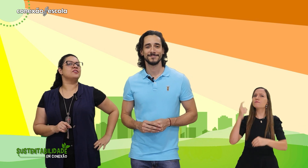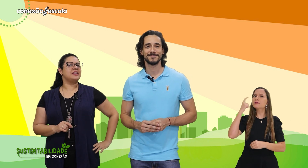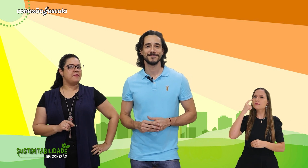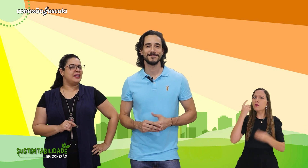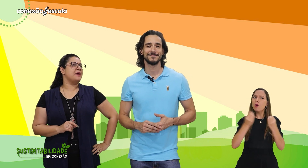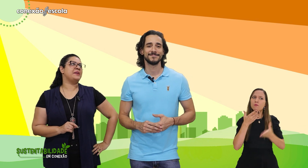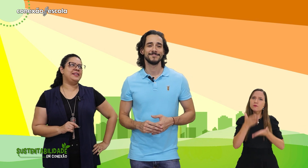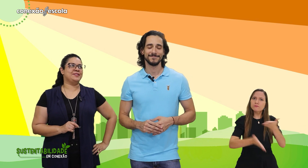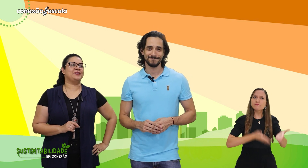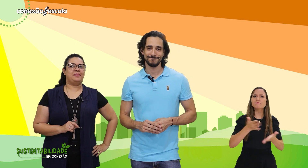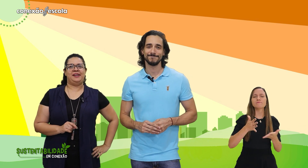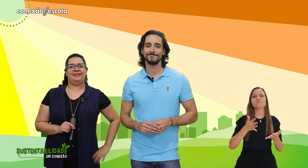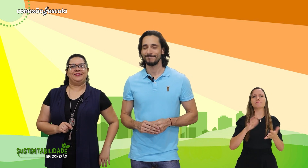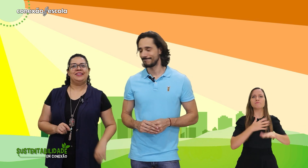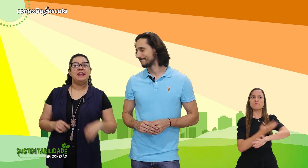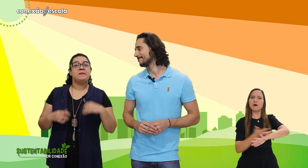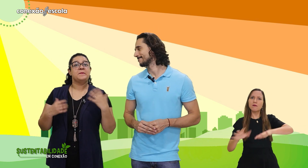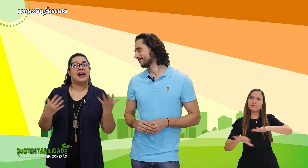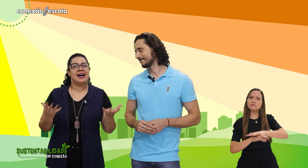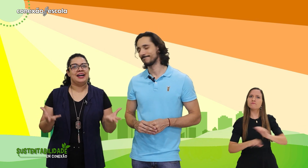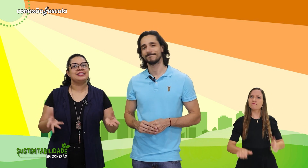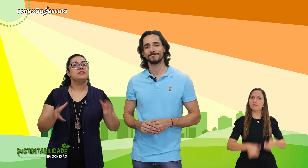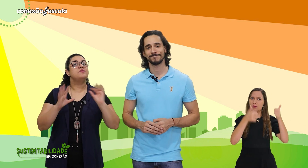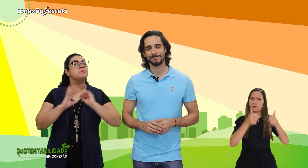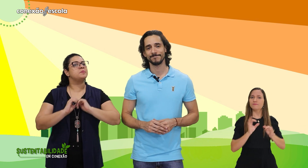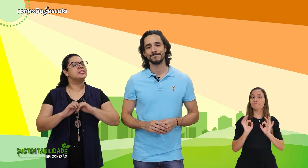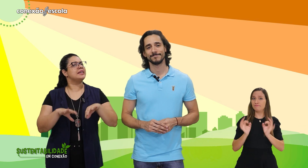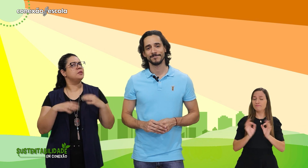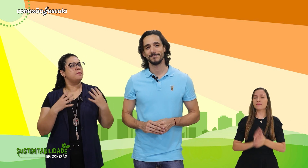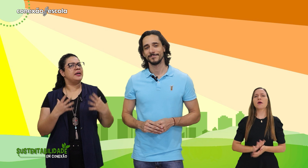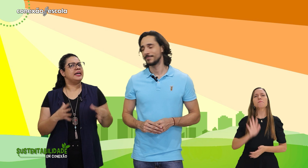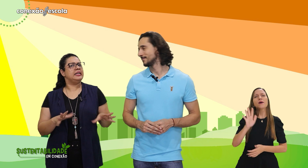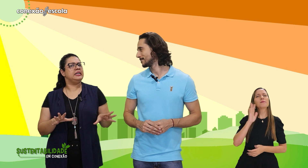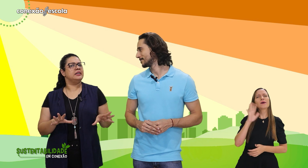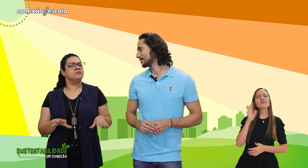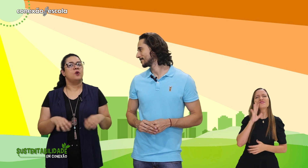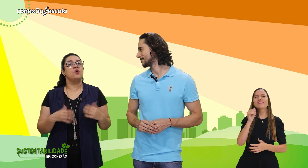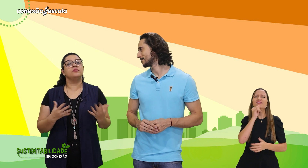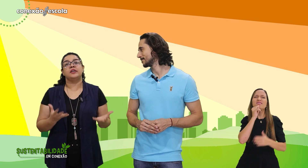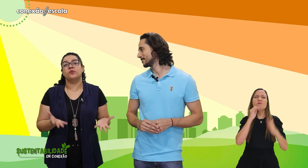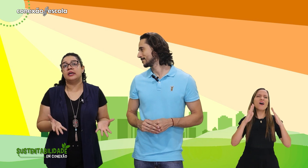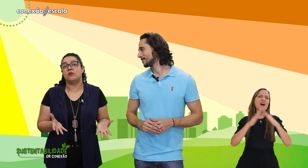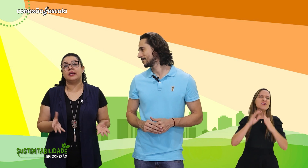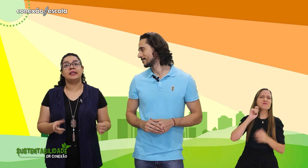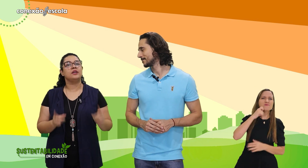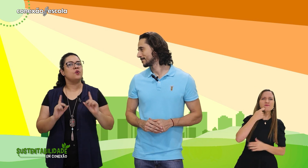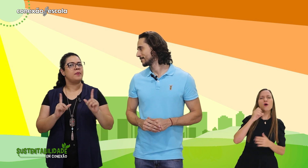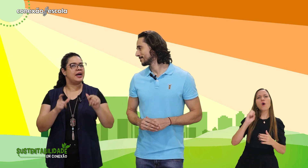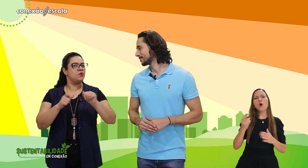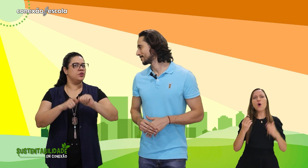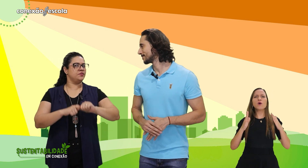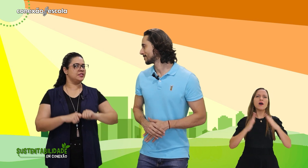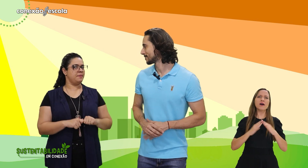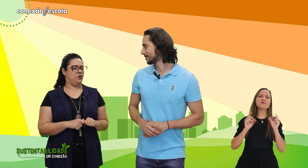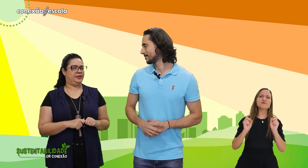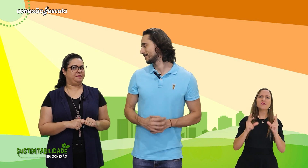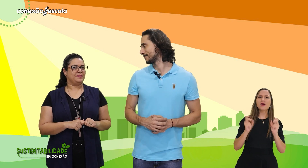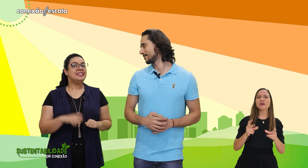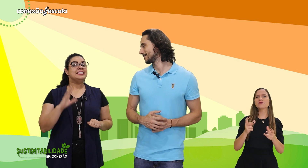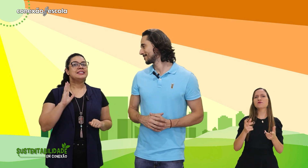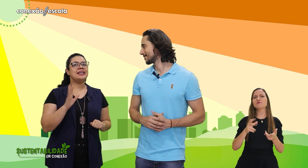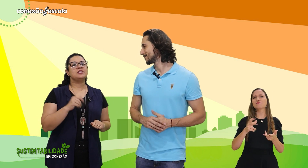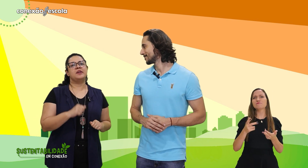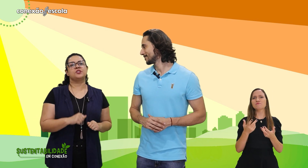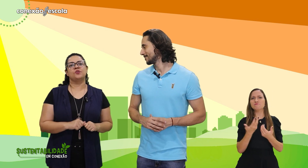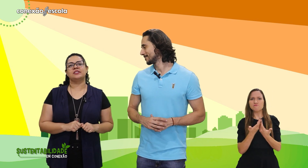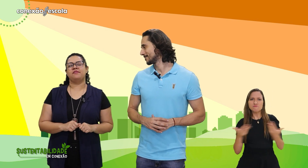precisam trabalhar pra isso, né, Beto? Mas, vamos pensar numa padaria ou no verdurão que tenha no bairro onde você mora.